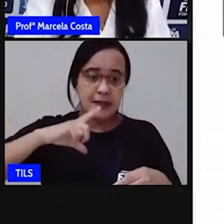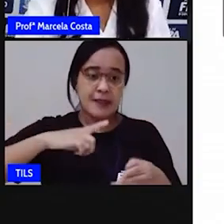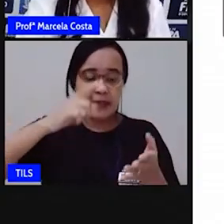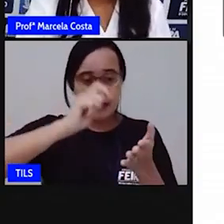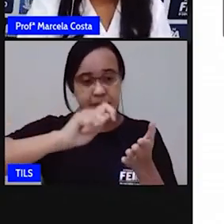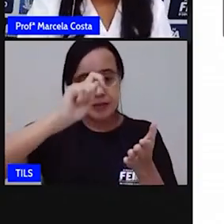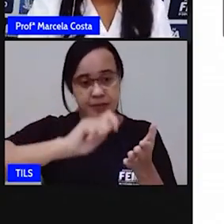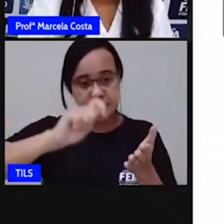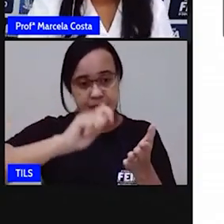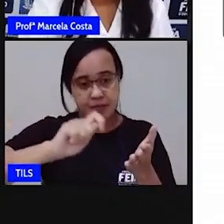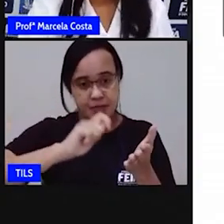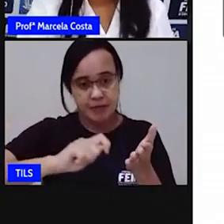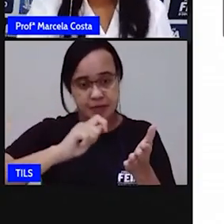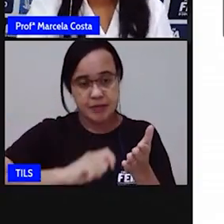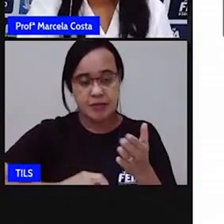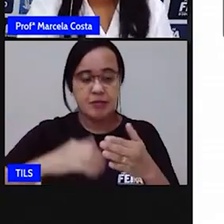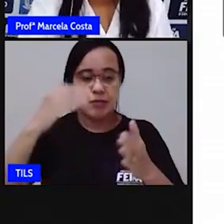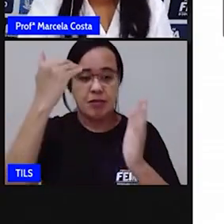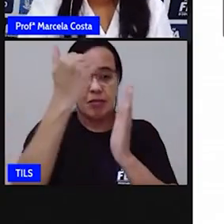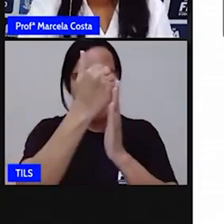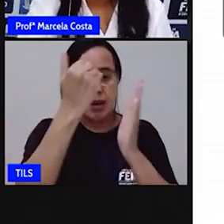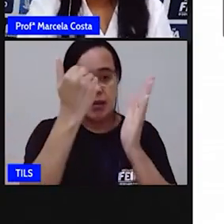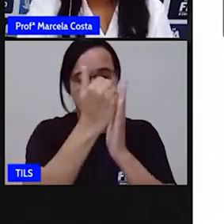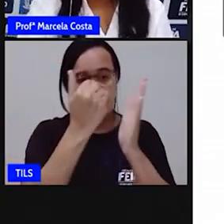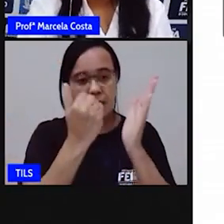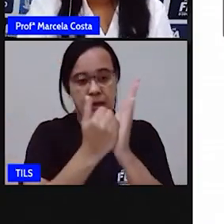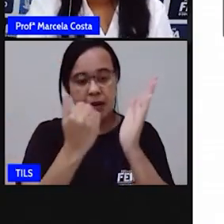um embaixo do outro.